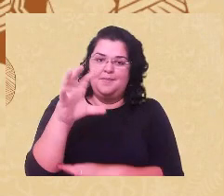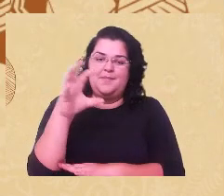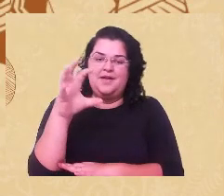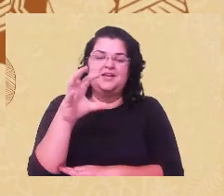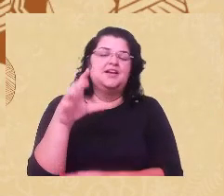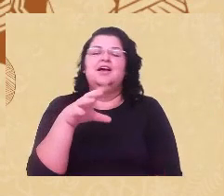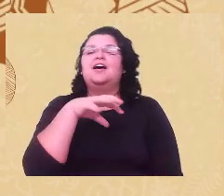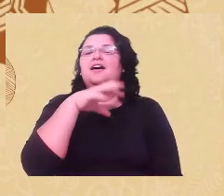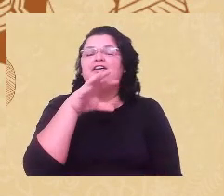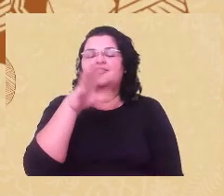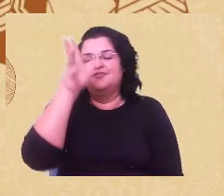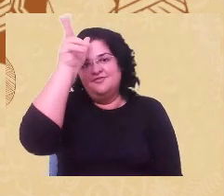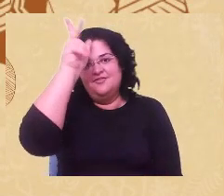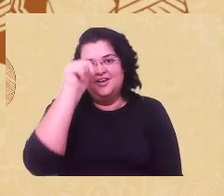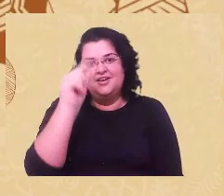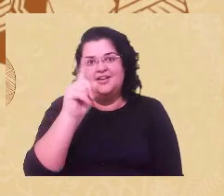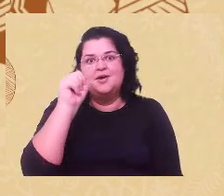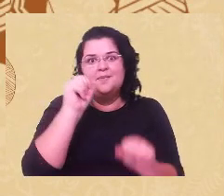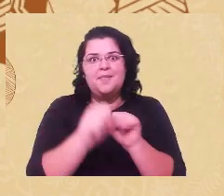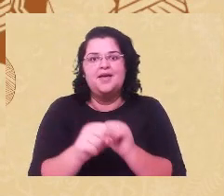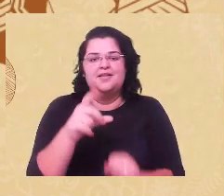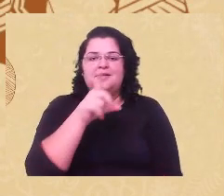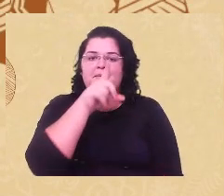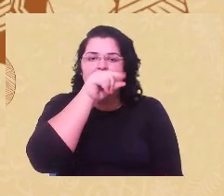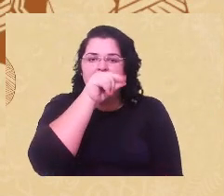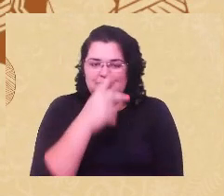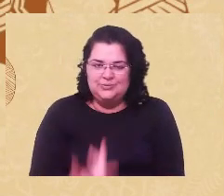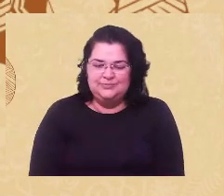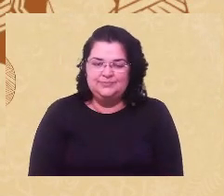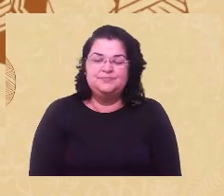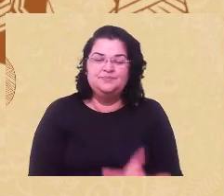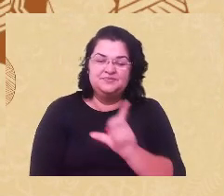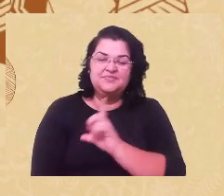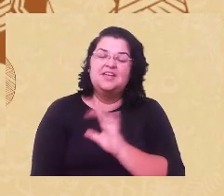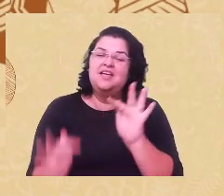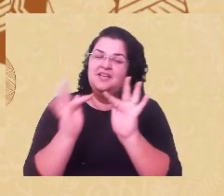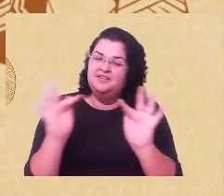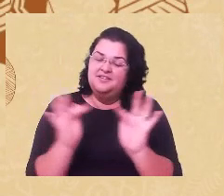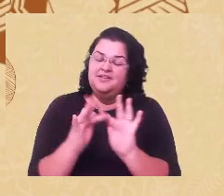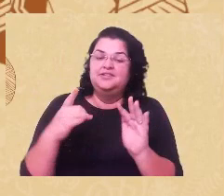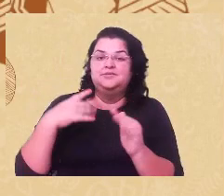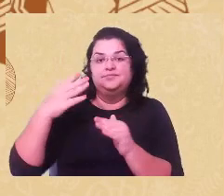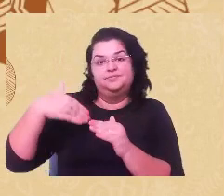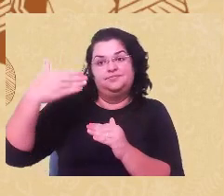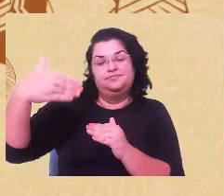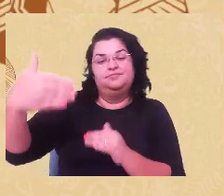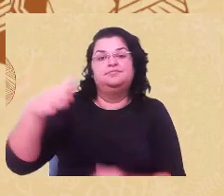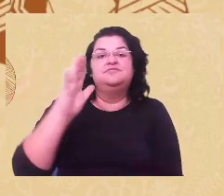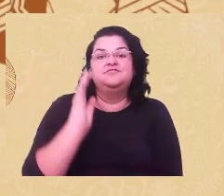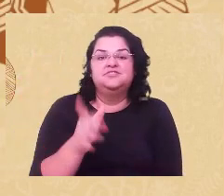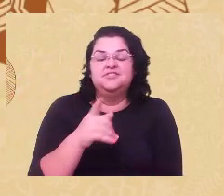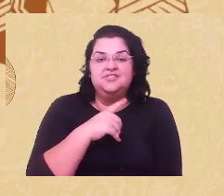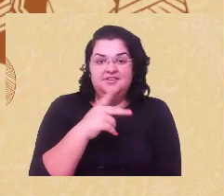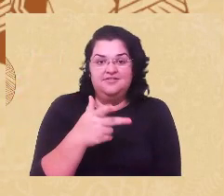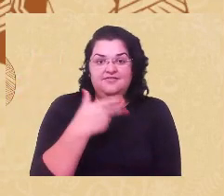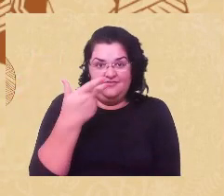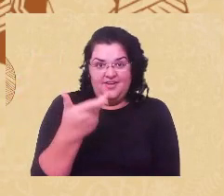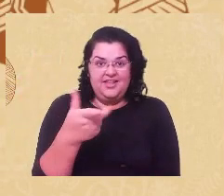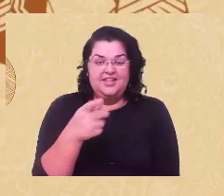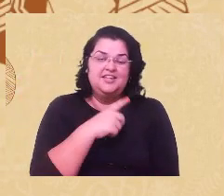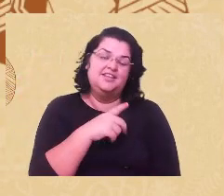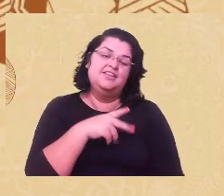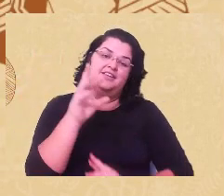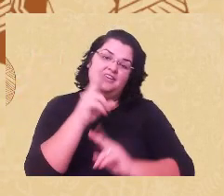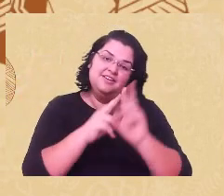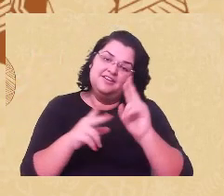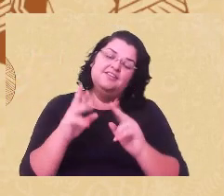e quem pariu que o embale. Essas frases, tão recorrentemente ditas, não sei, a depender da nossa diversidade regional,